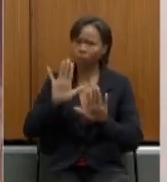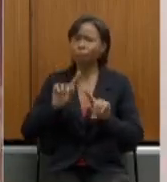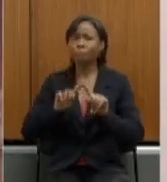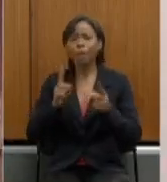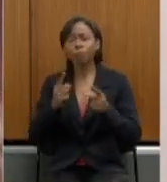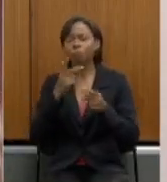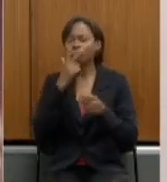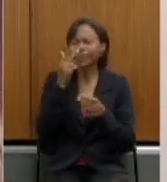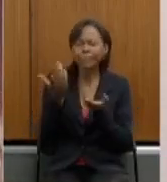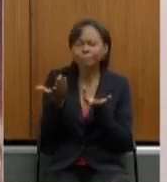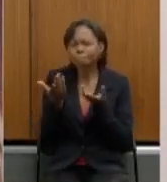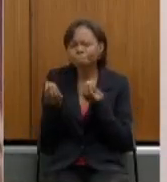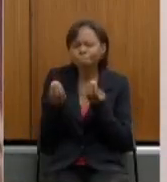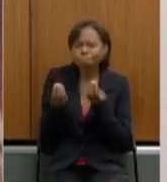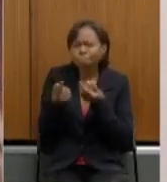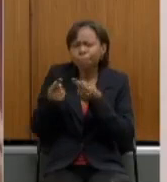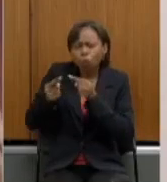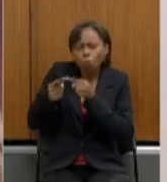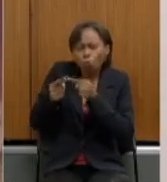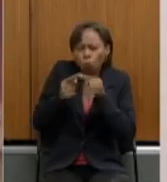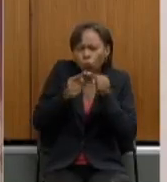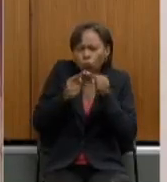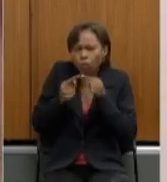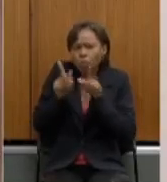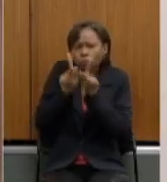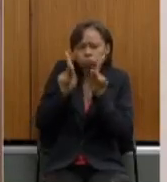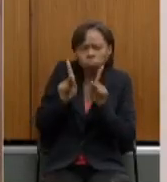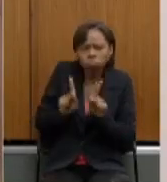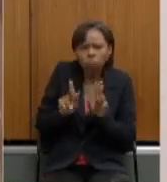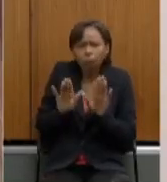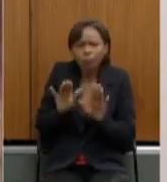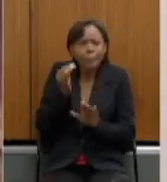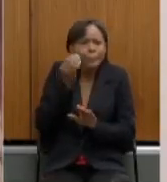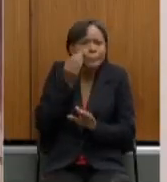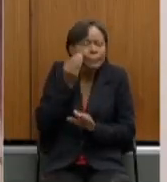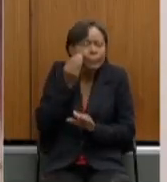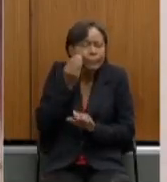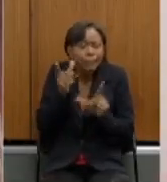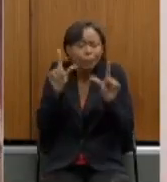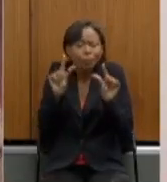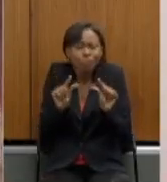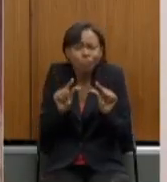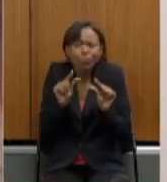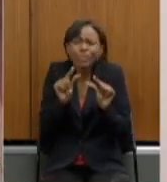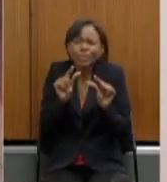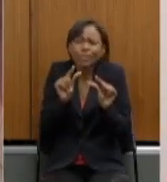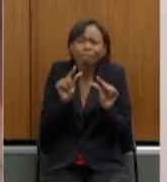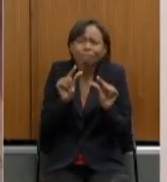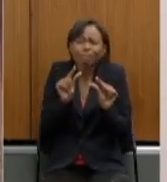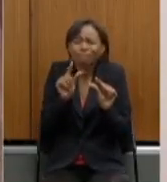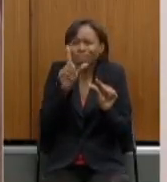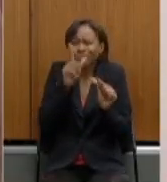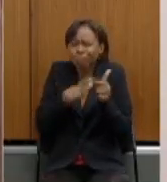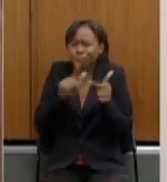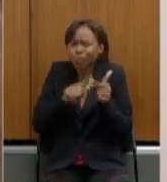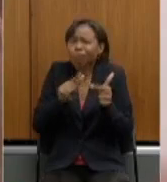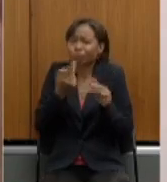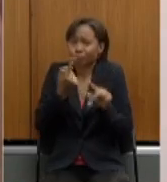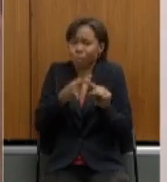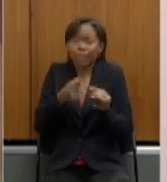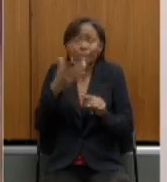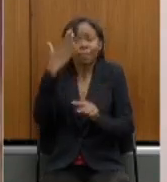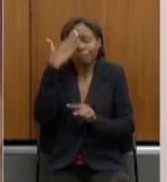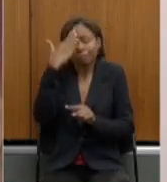branco para que se tentasse mitigar os efeitos porque se sabia que isso iria também